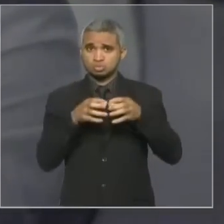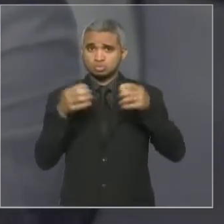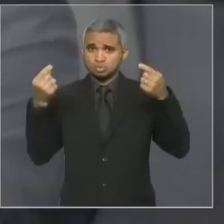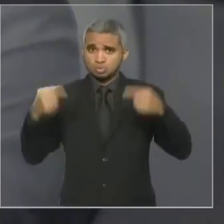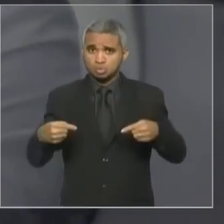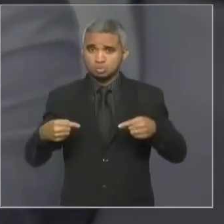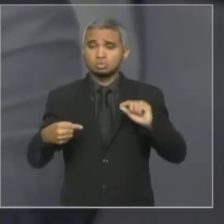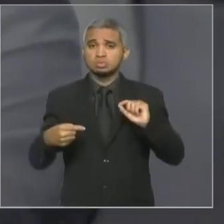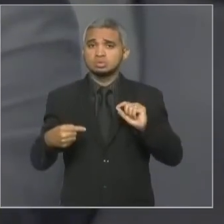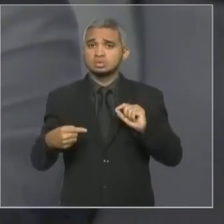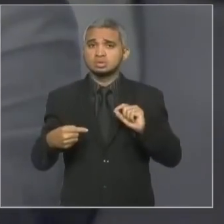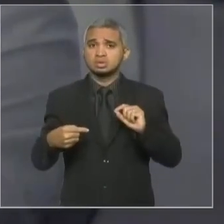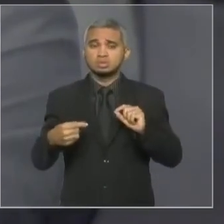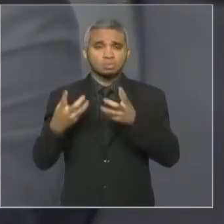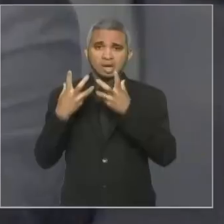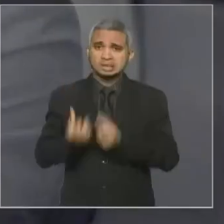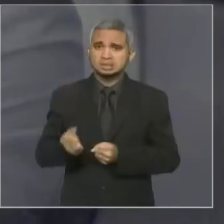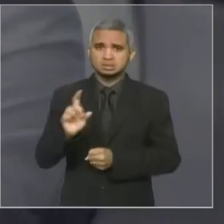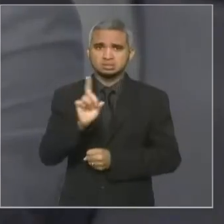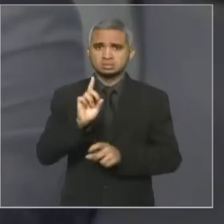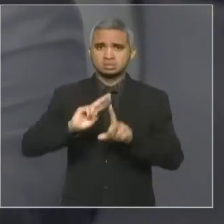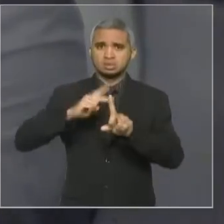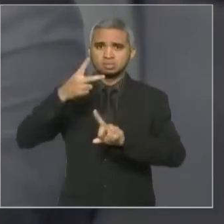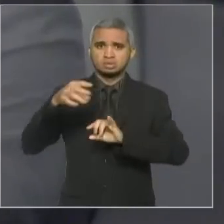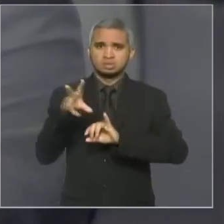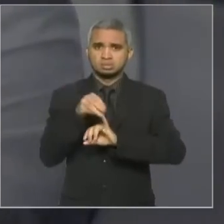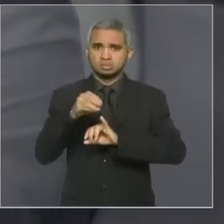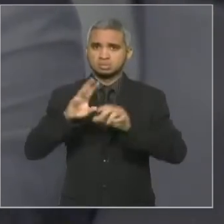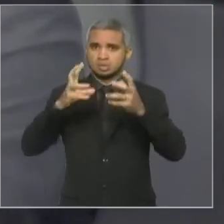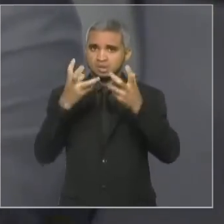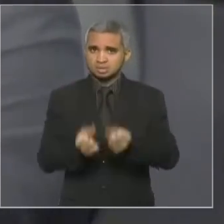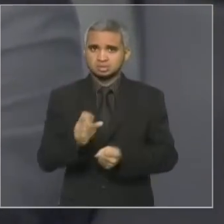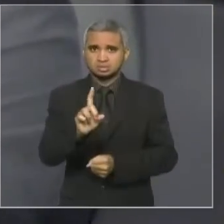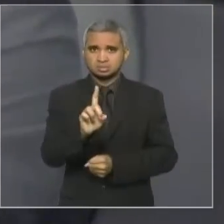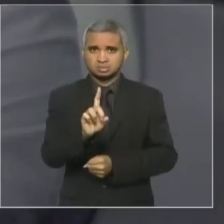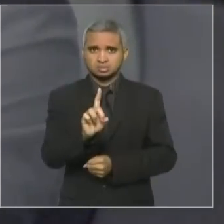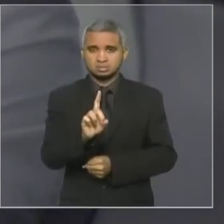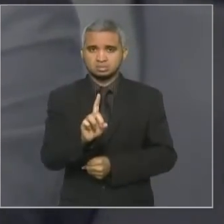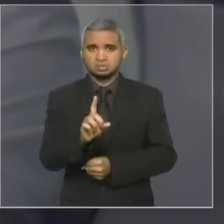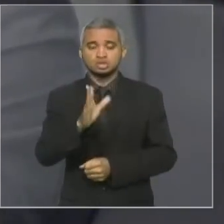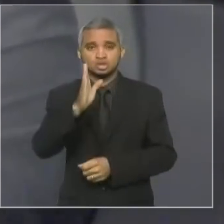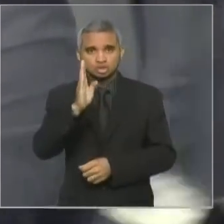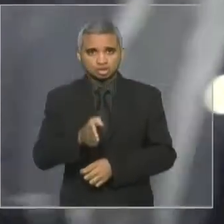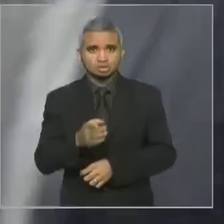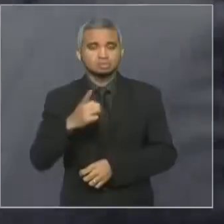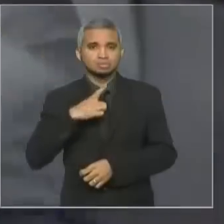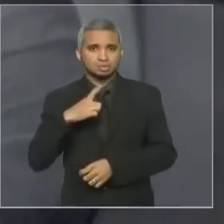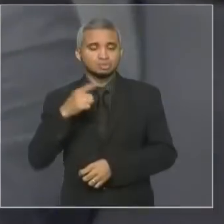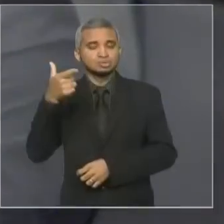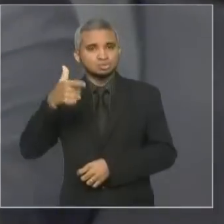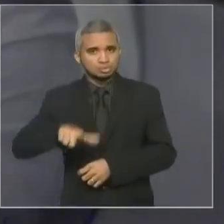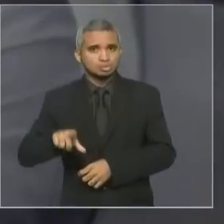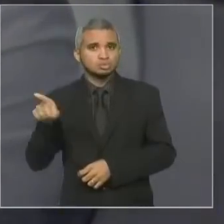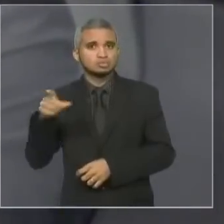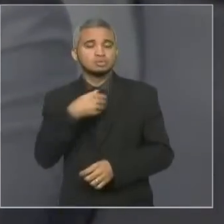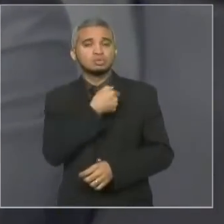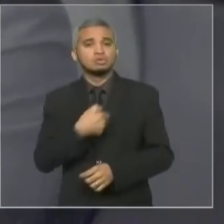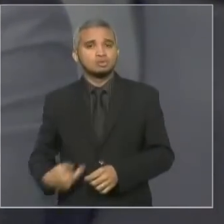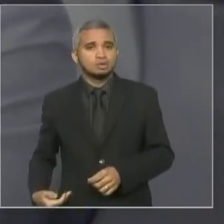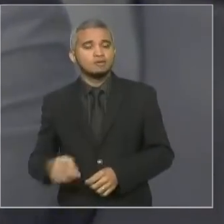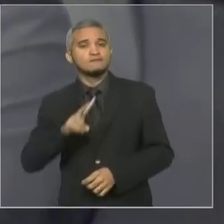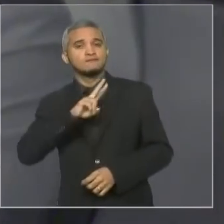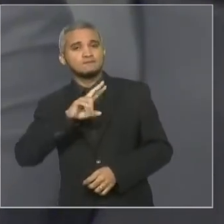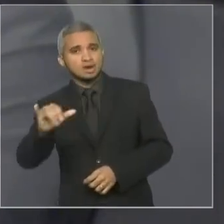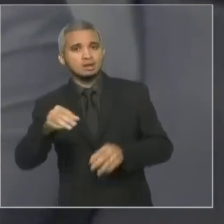E já há um anúncio do governo do Estado nesse sentido para mais uma vez prejudicar, atrapalhar